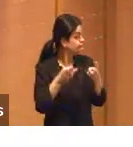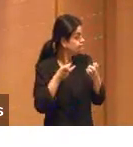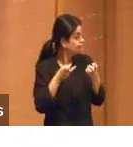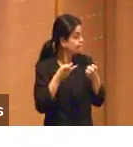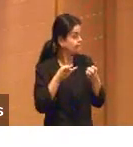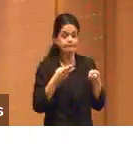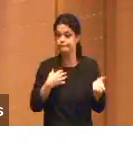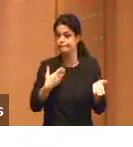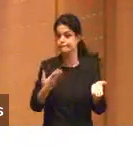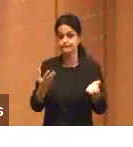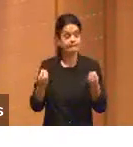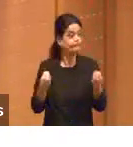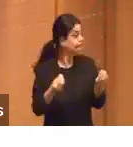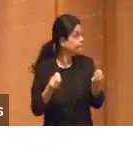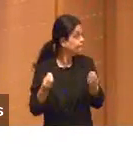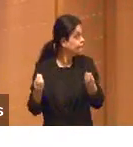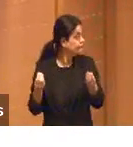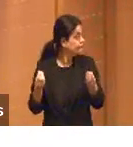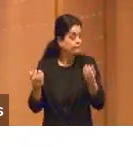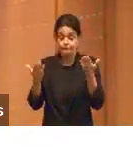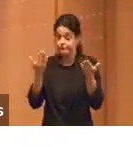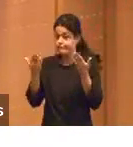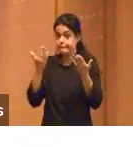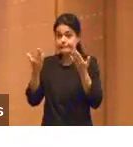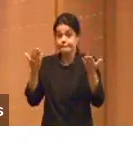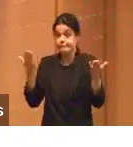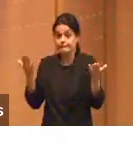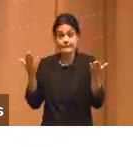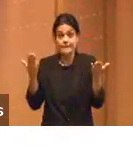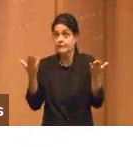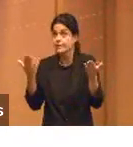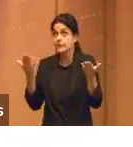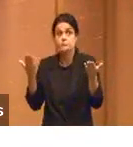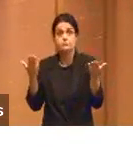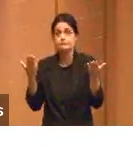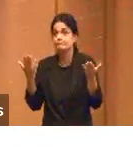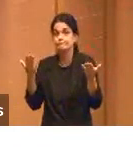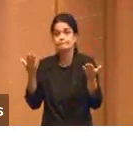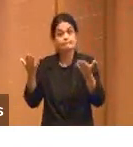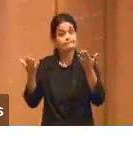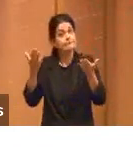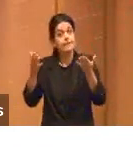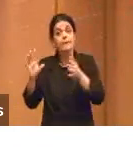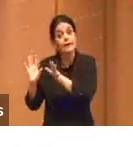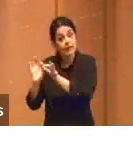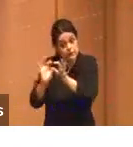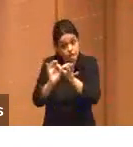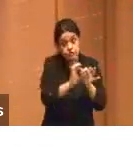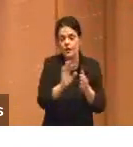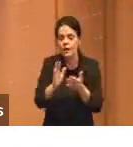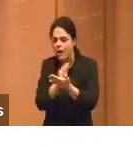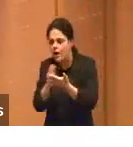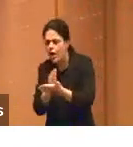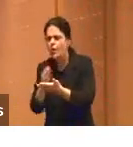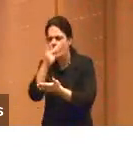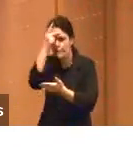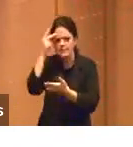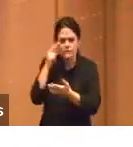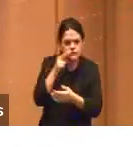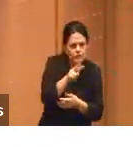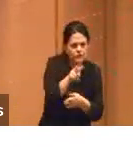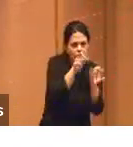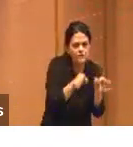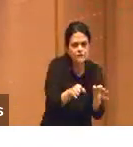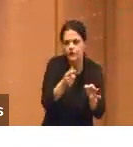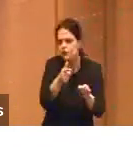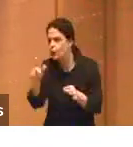Depende de como, gente, não é uma coisa ou outra, não é que as pessoas, algumas pessoas estão vendo certo e outras estão erradas, não se